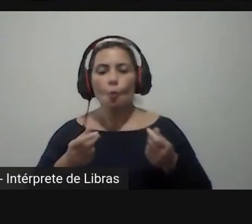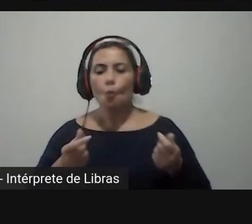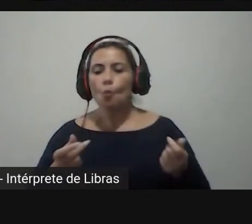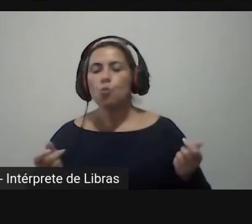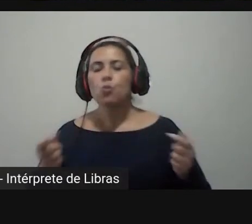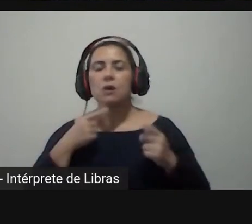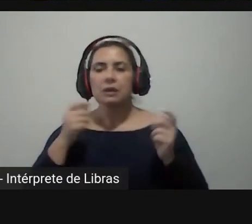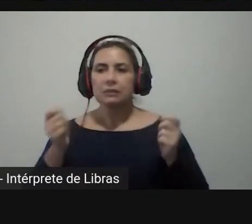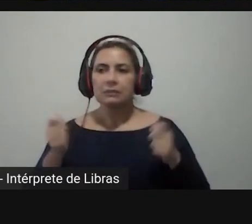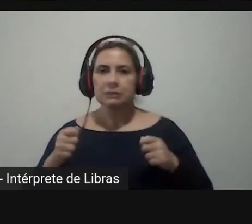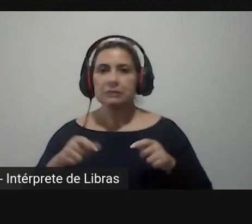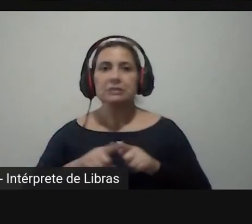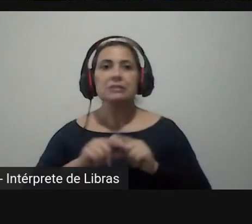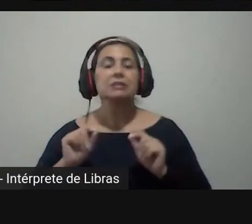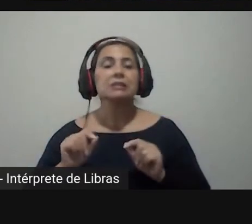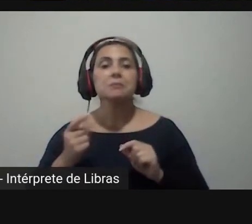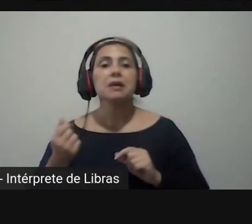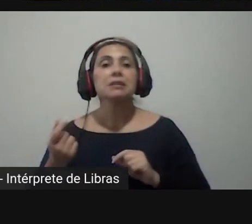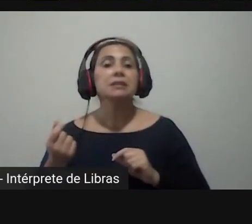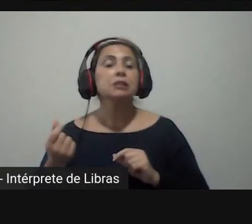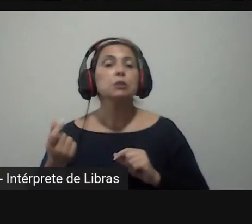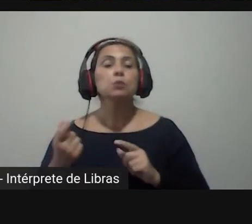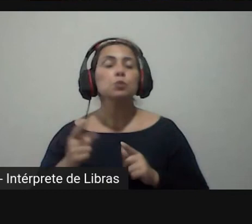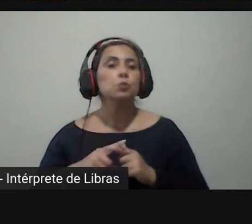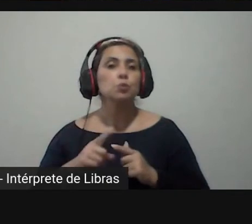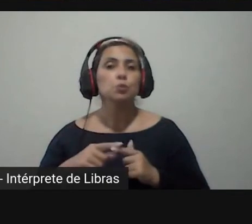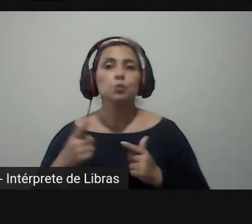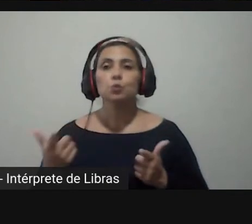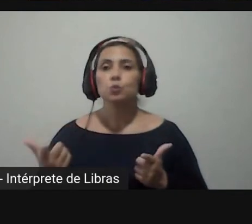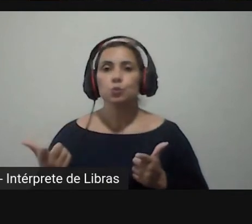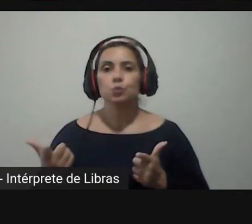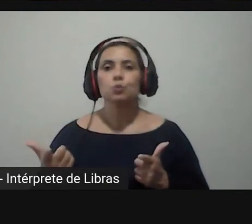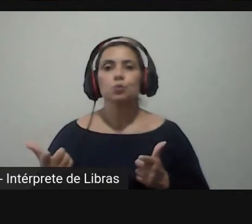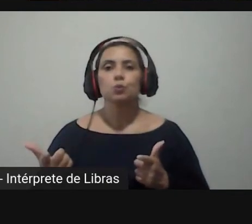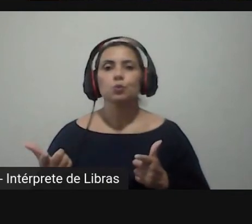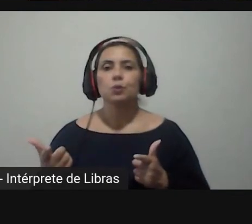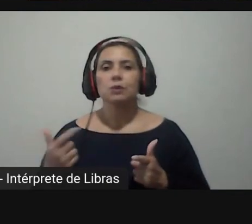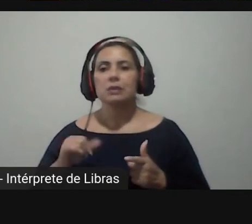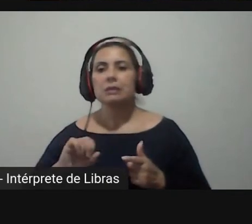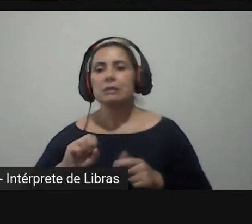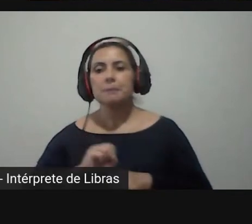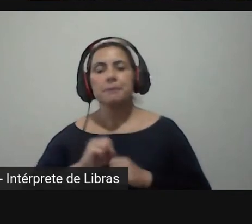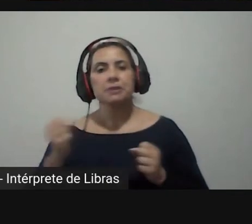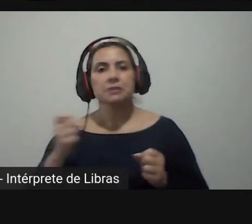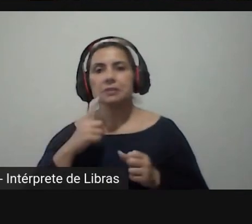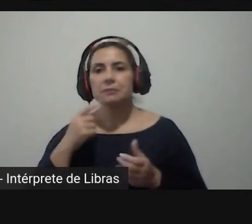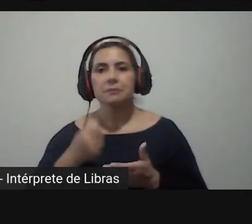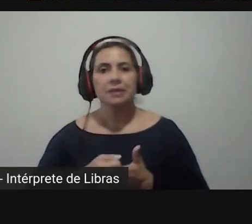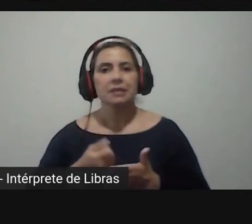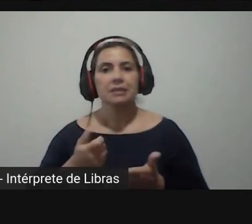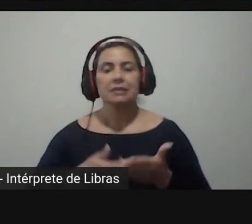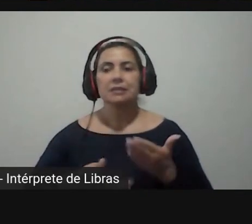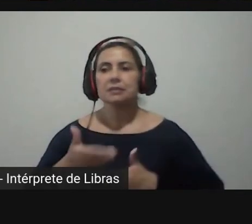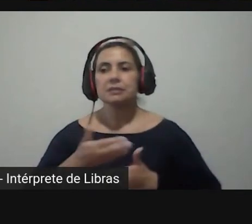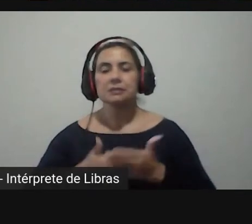sim mas o custo disso é impagável é inviável para muitas